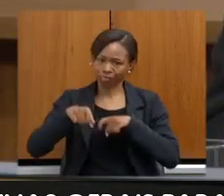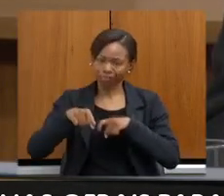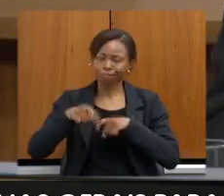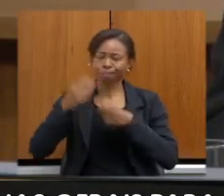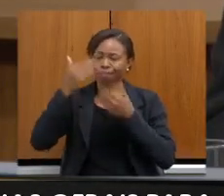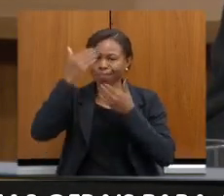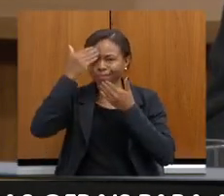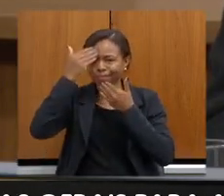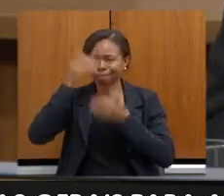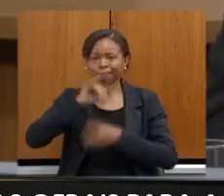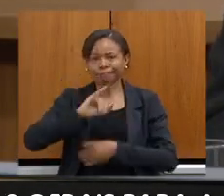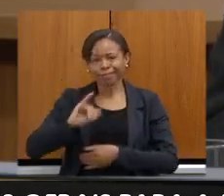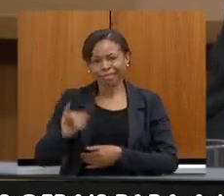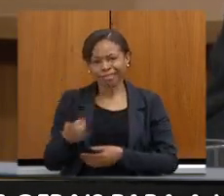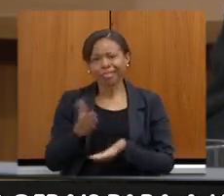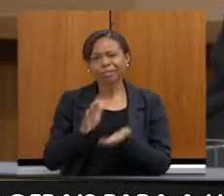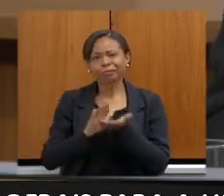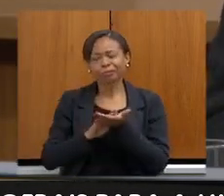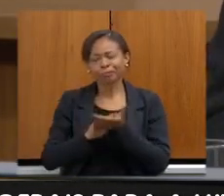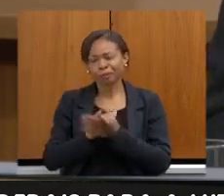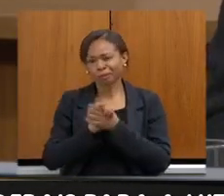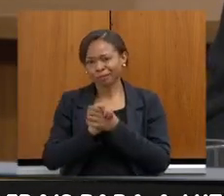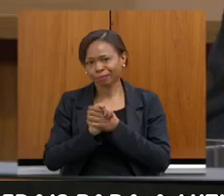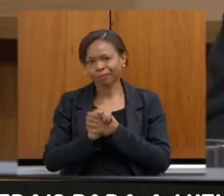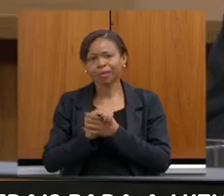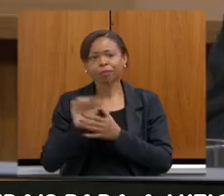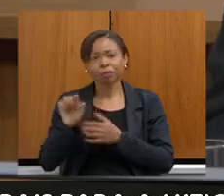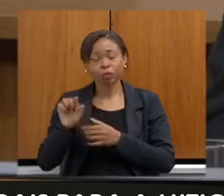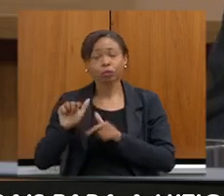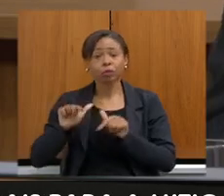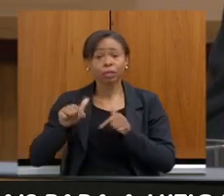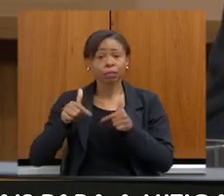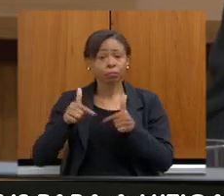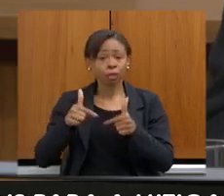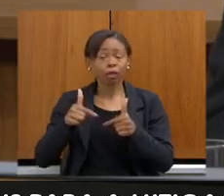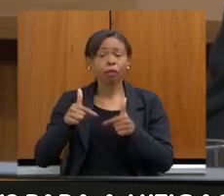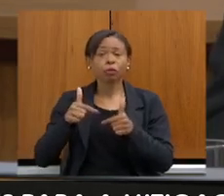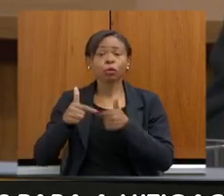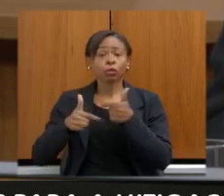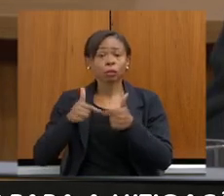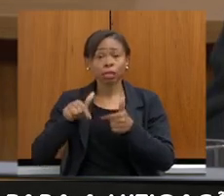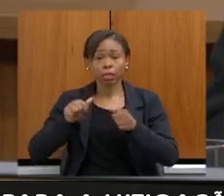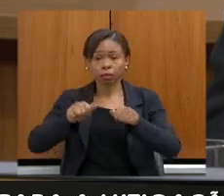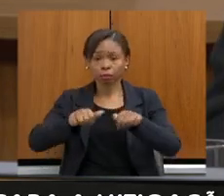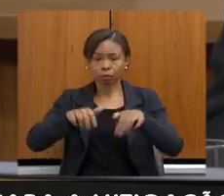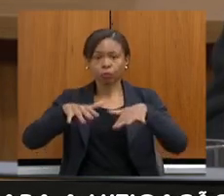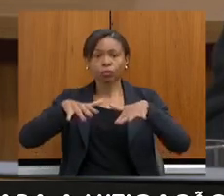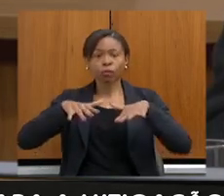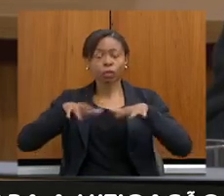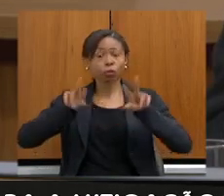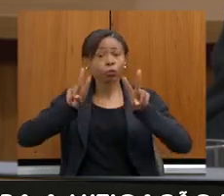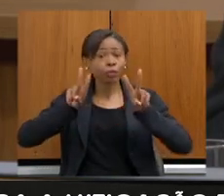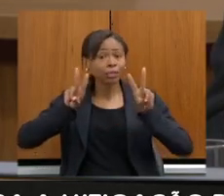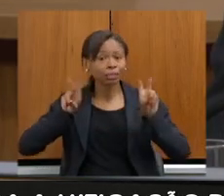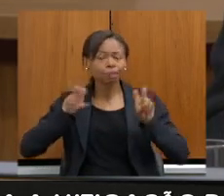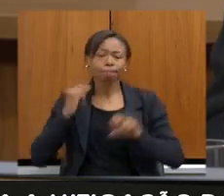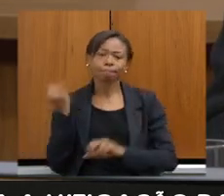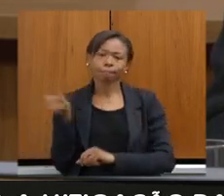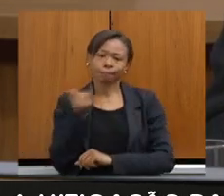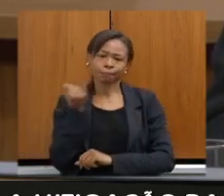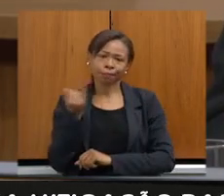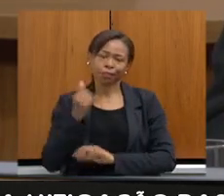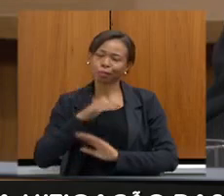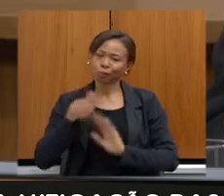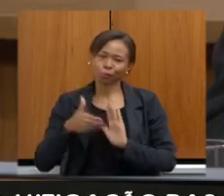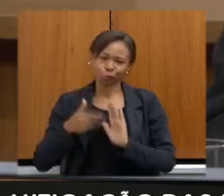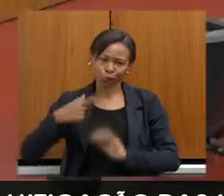muito a oportunidade e parabenizamos novamente pela iniciativa de promover essa audiência pública com um tema tão relevante para todos